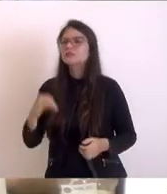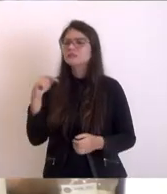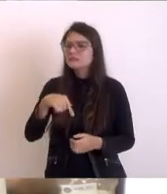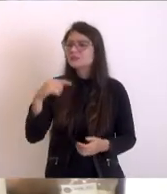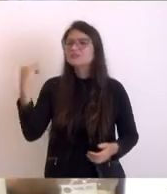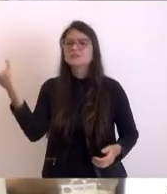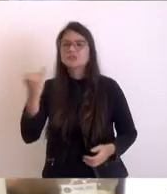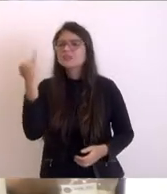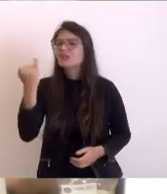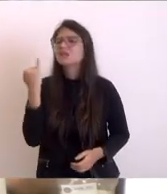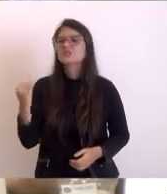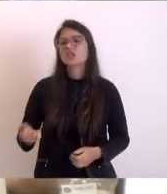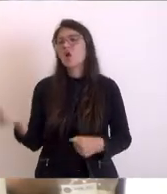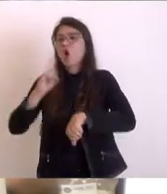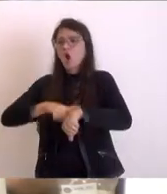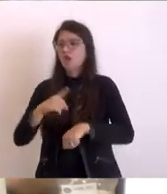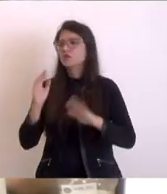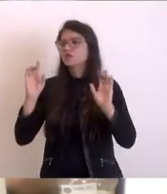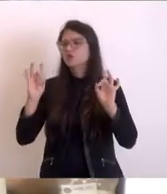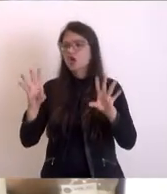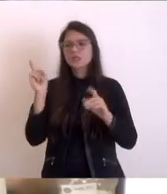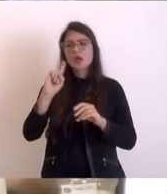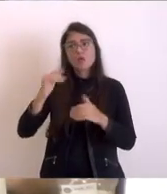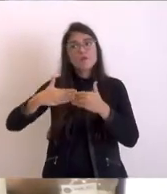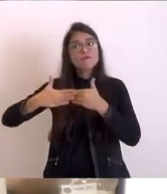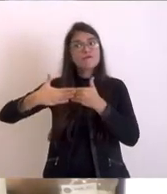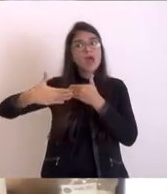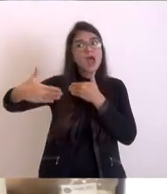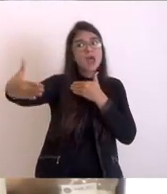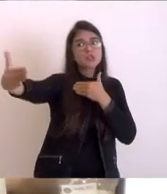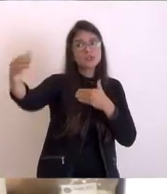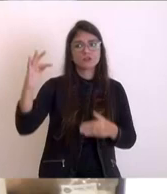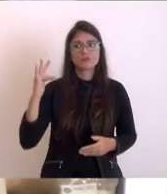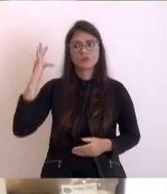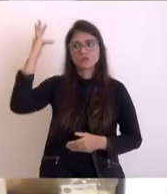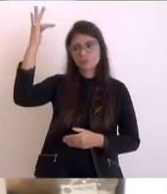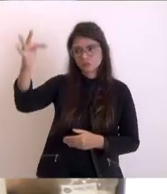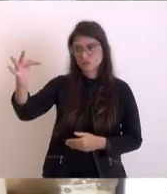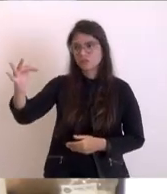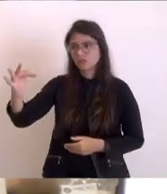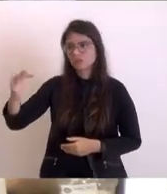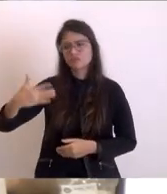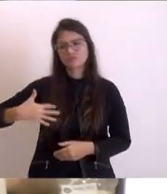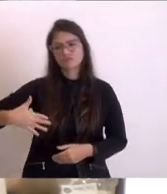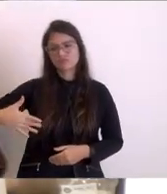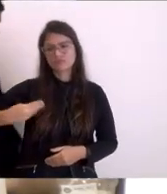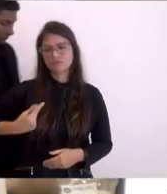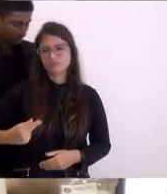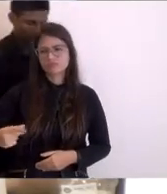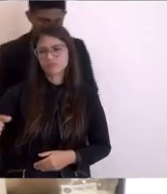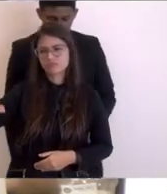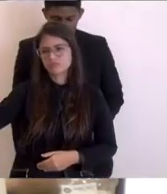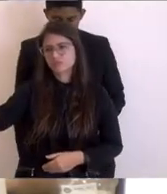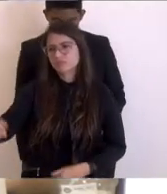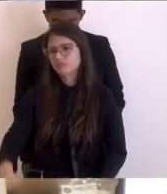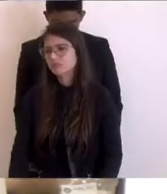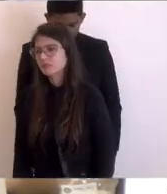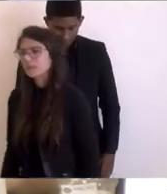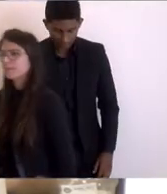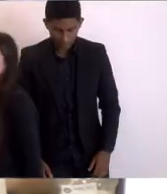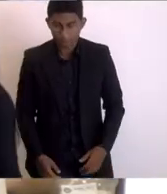desenhar para nós um horizonte de planejamento, de futuro, de longevidade e de algo que é fundamental.